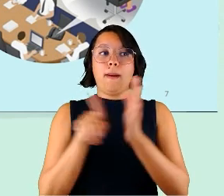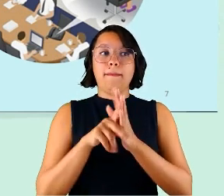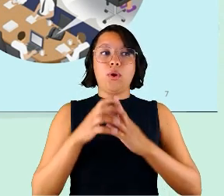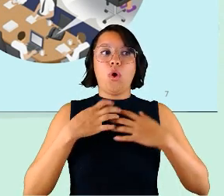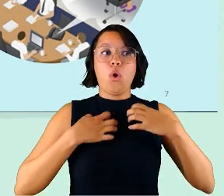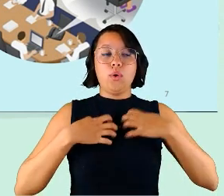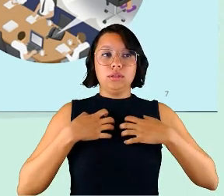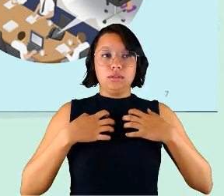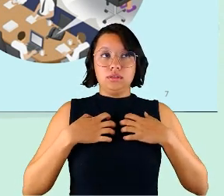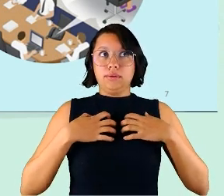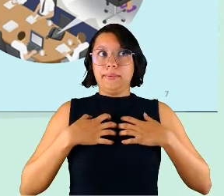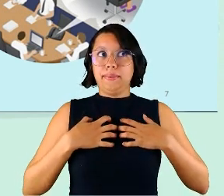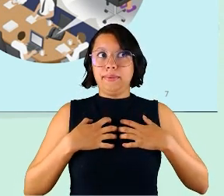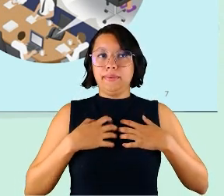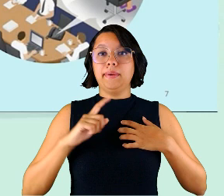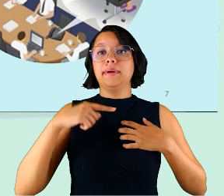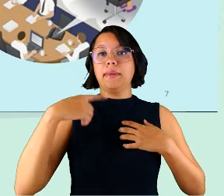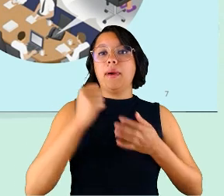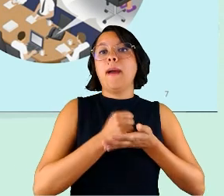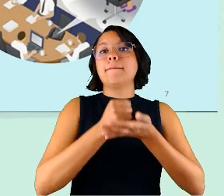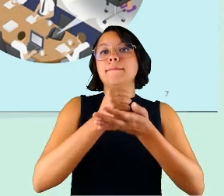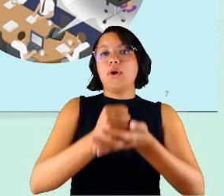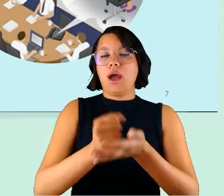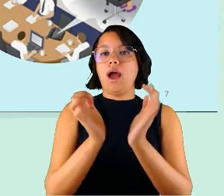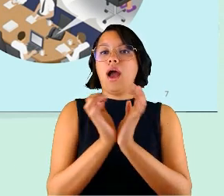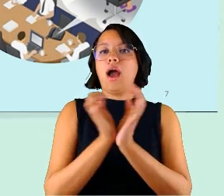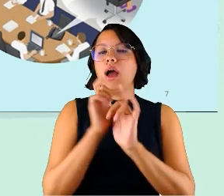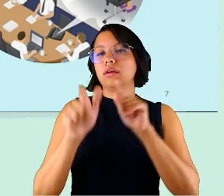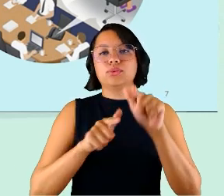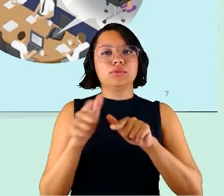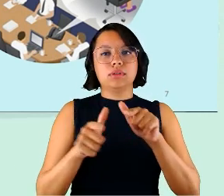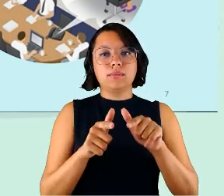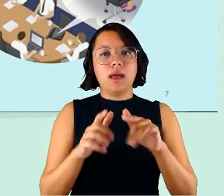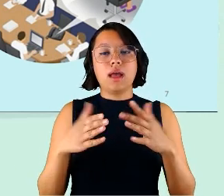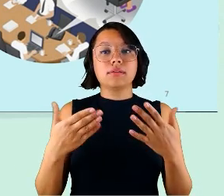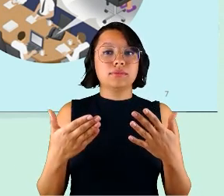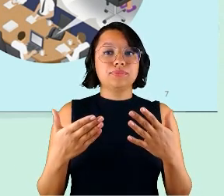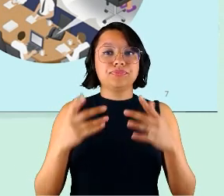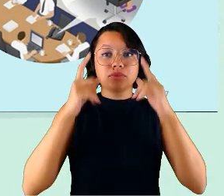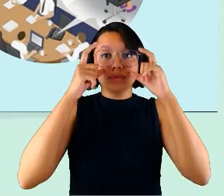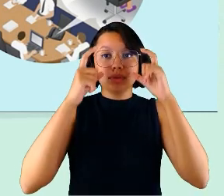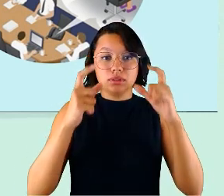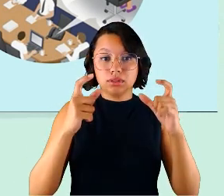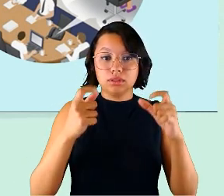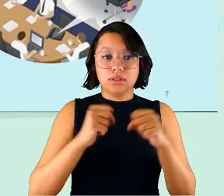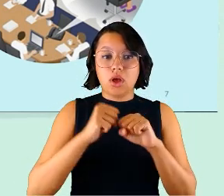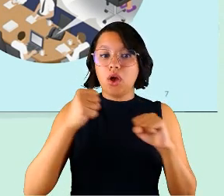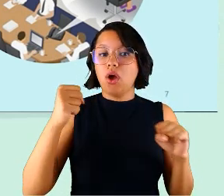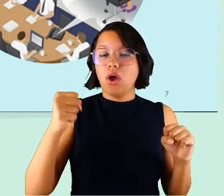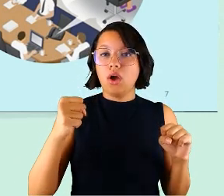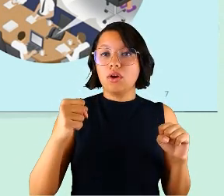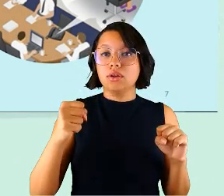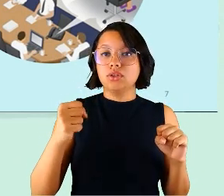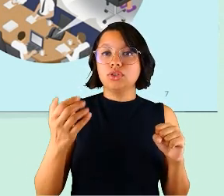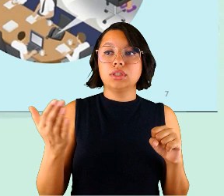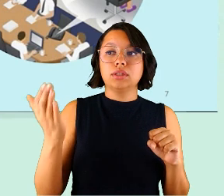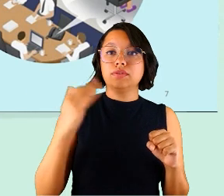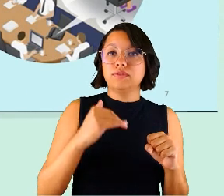para poder dar suporte às suas equipes de trabalho e aí uma atenção muito grande que